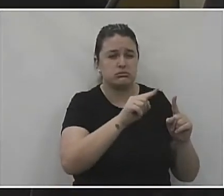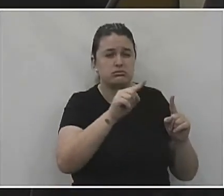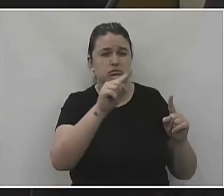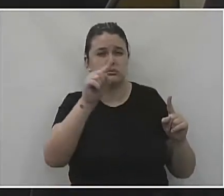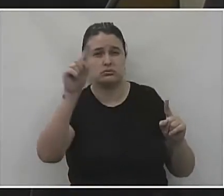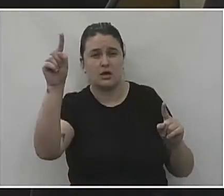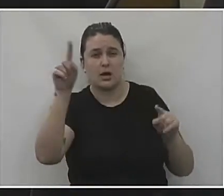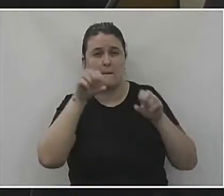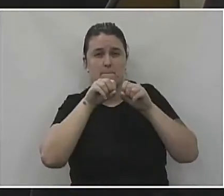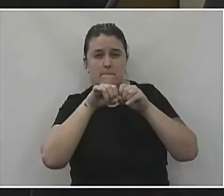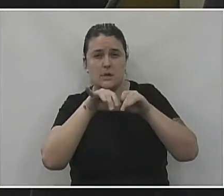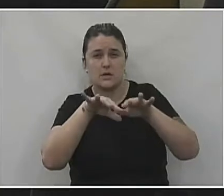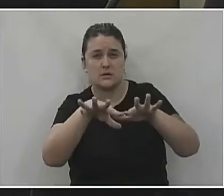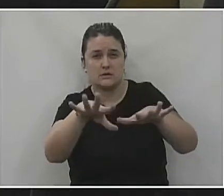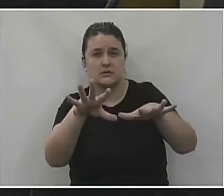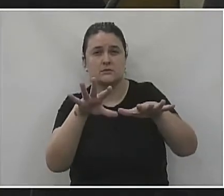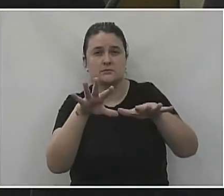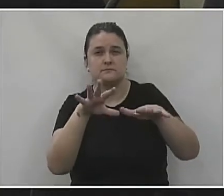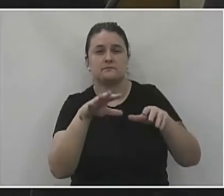vamos dizer que está